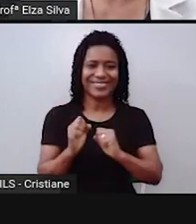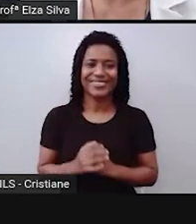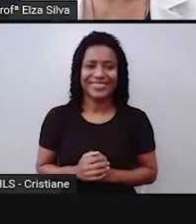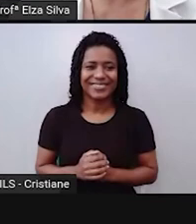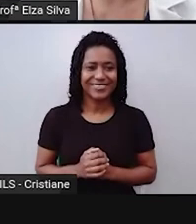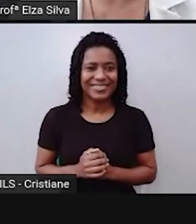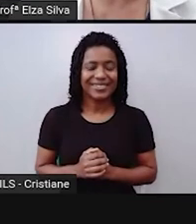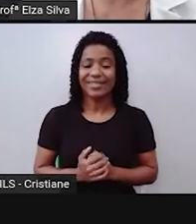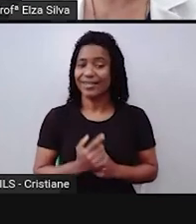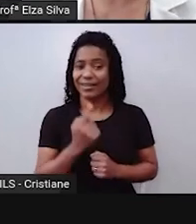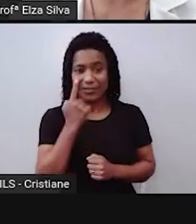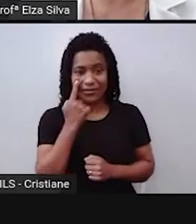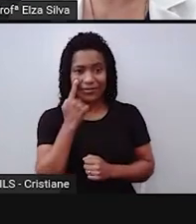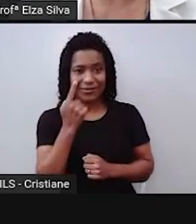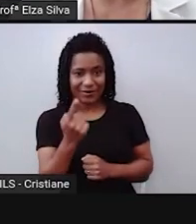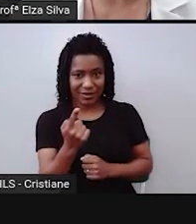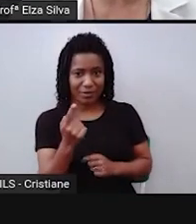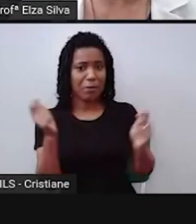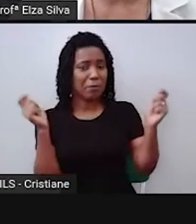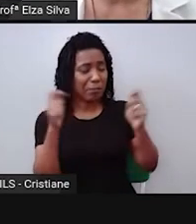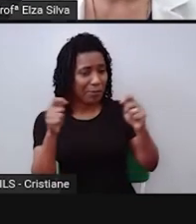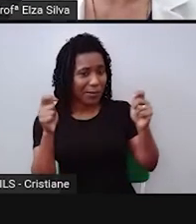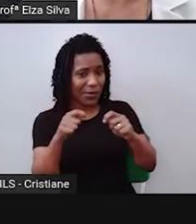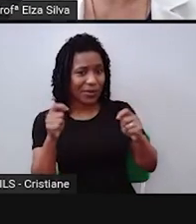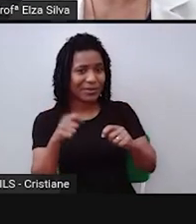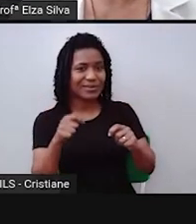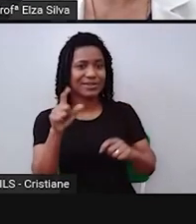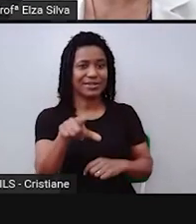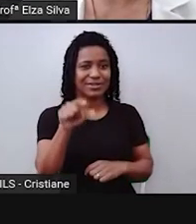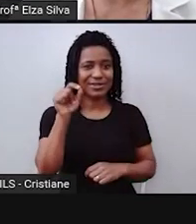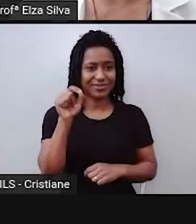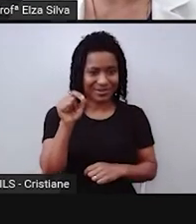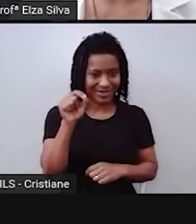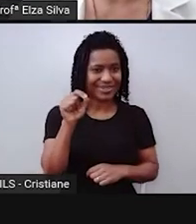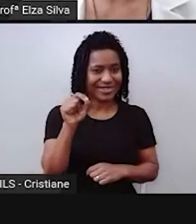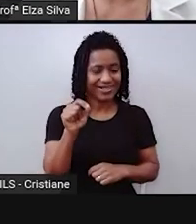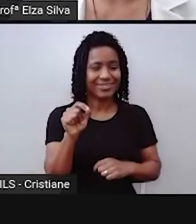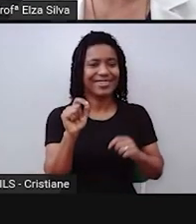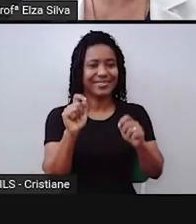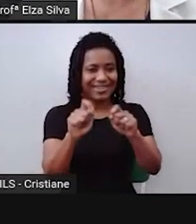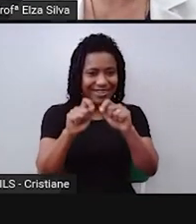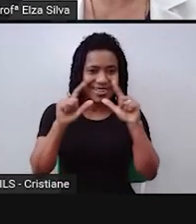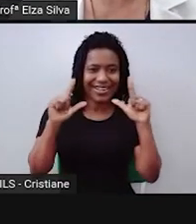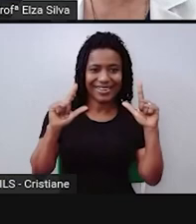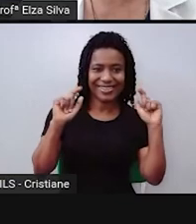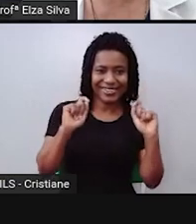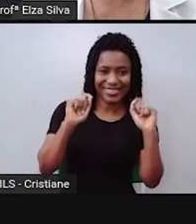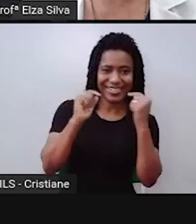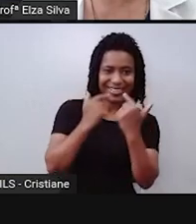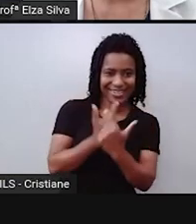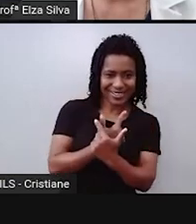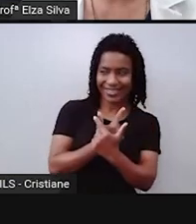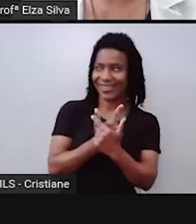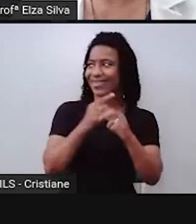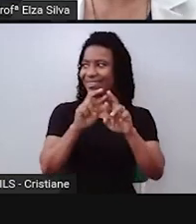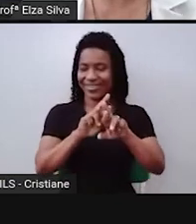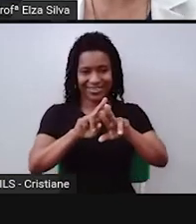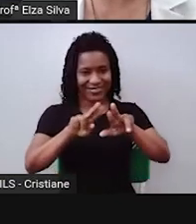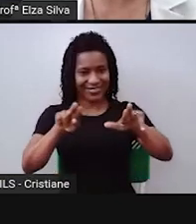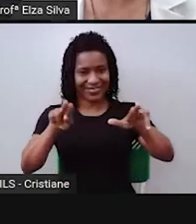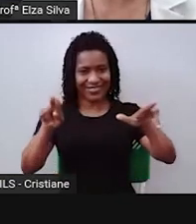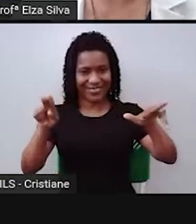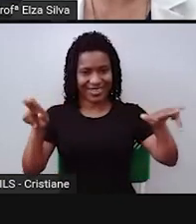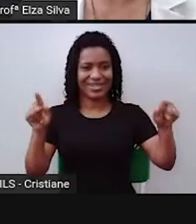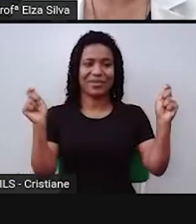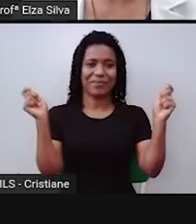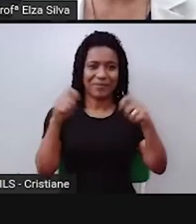você criar o seu meme e escolher a imagem, que é do seu interesse. Veja que aqui ele te oferece várias